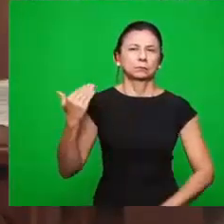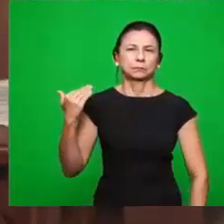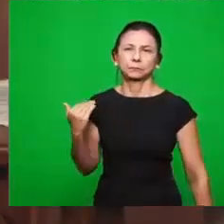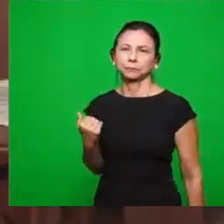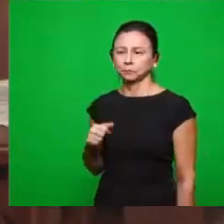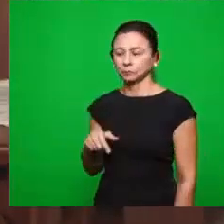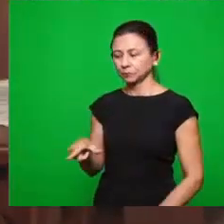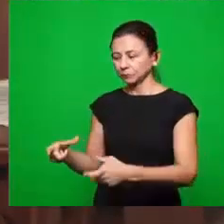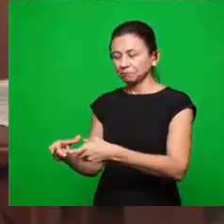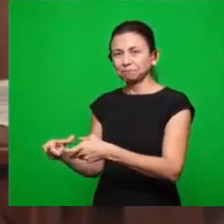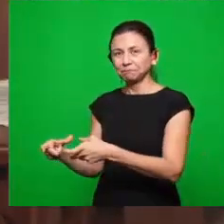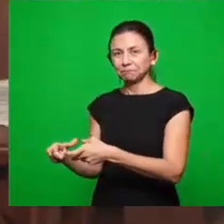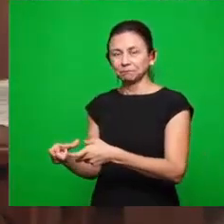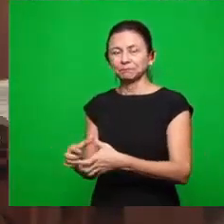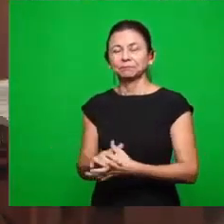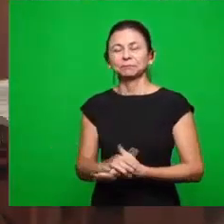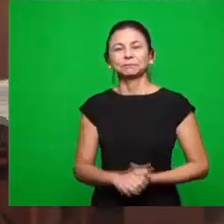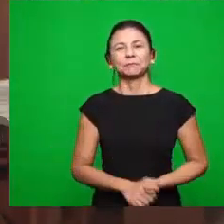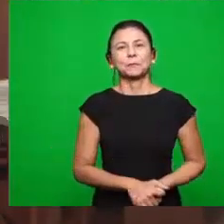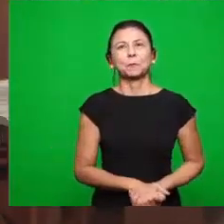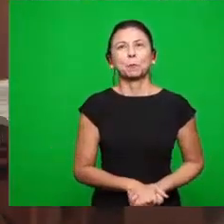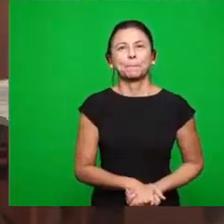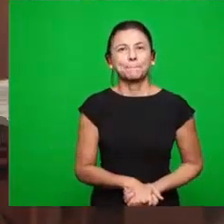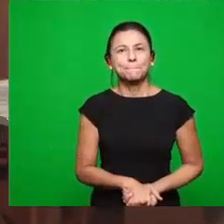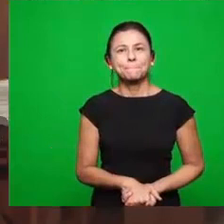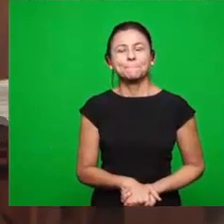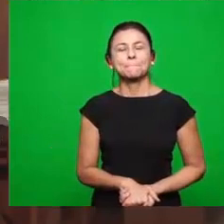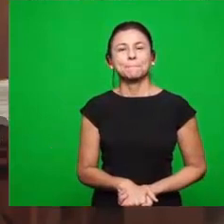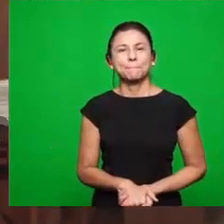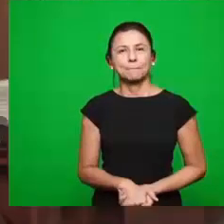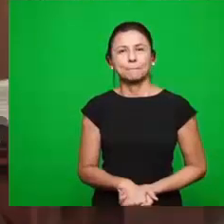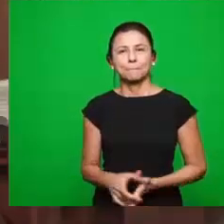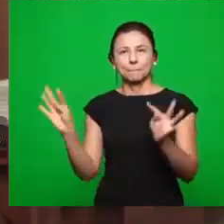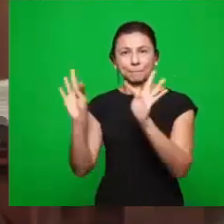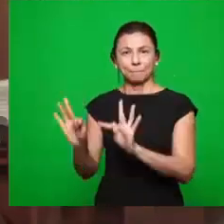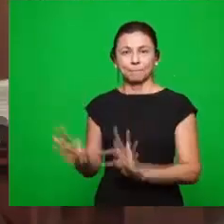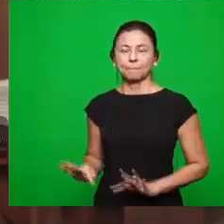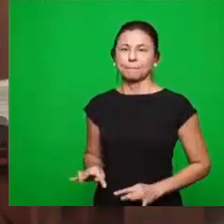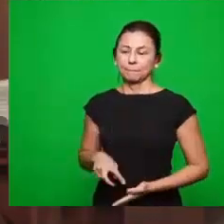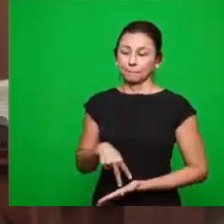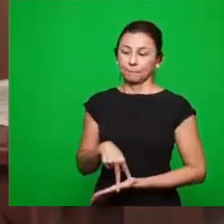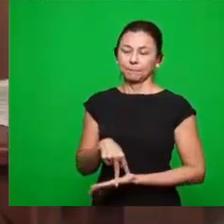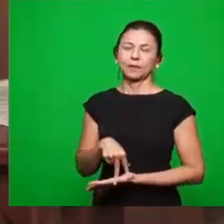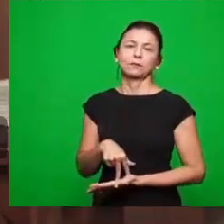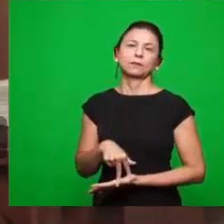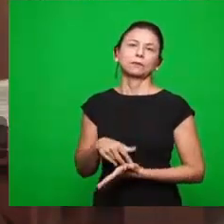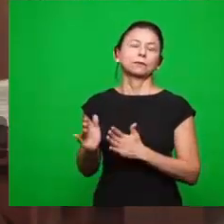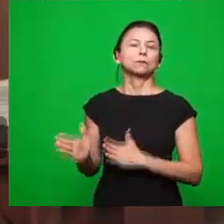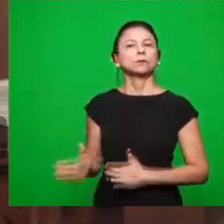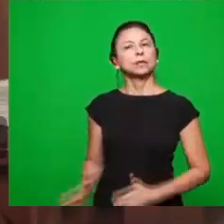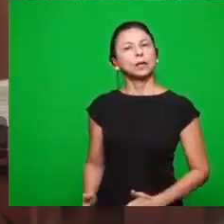E essa igreja que havia se passado. E essa igreja se mantém, portanto, fiel a esses